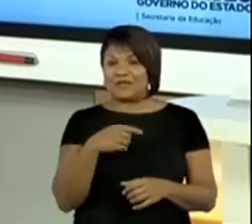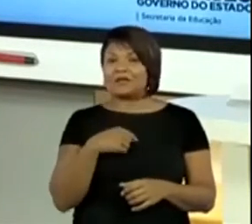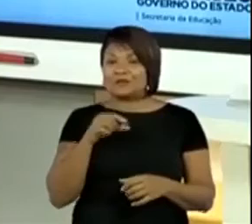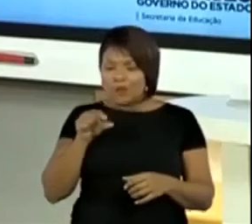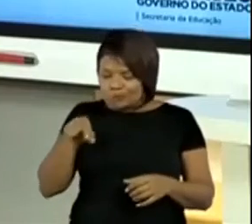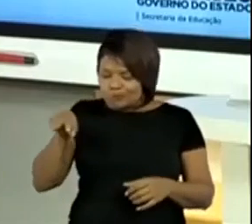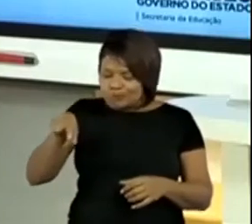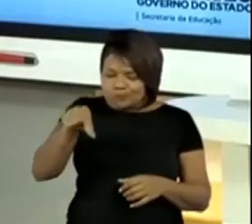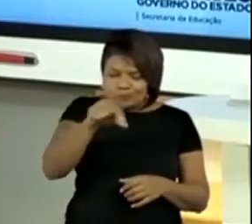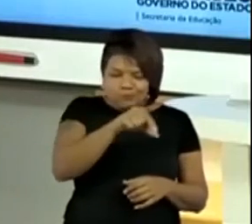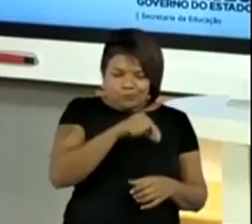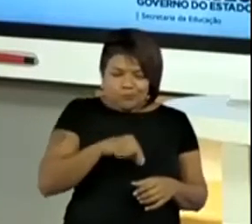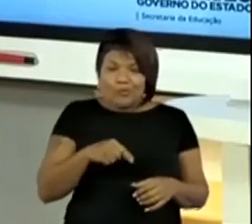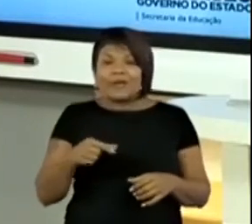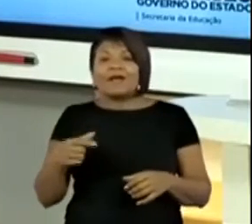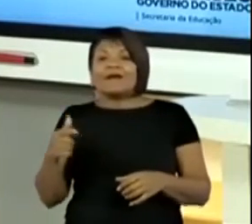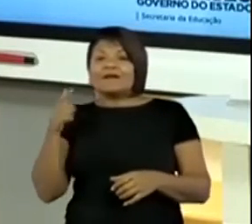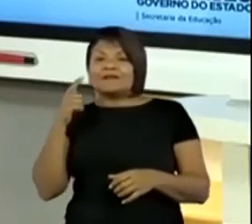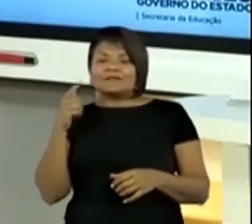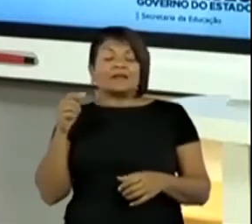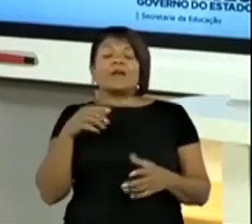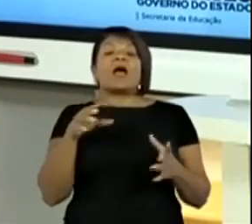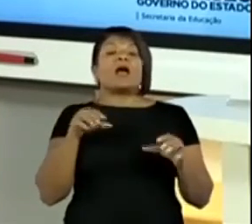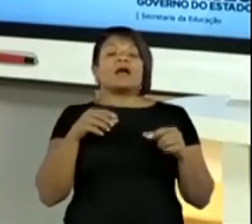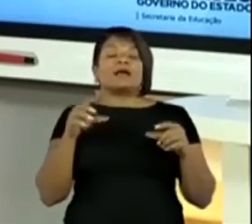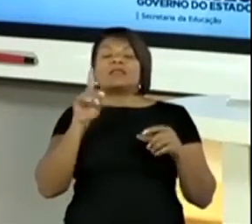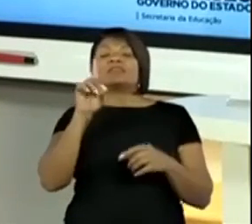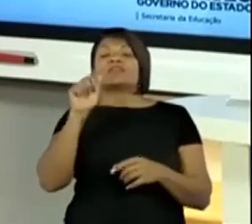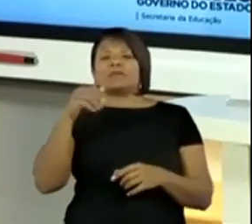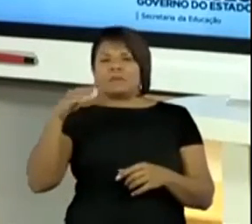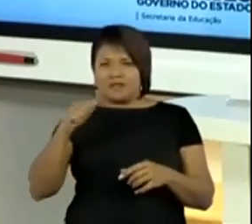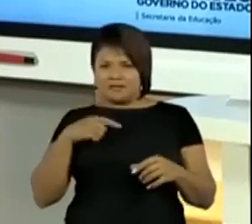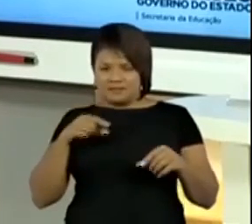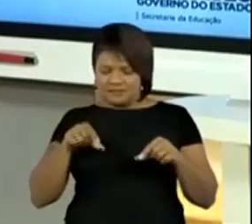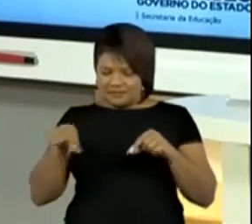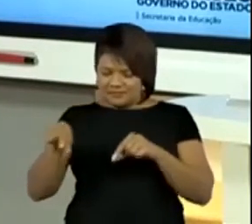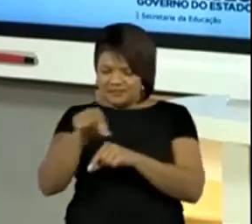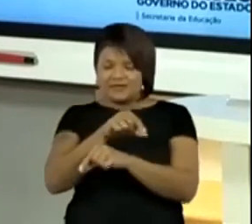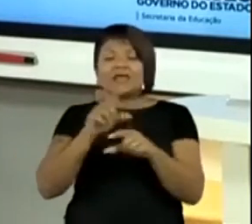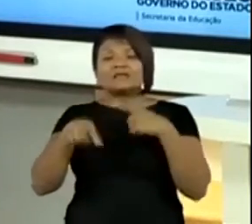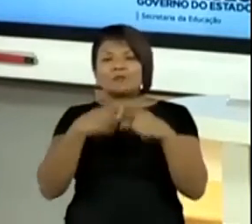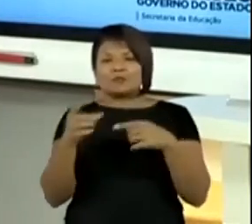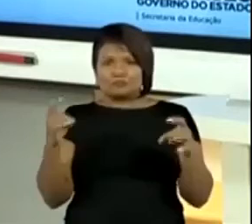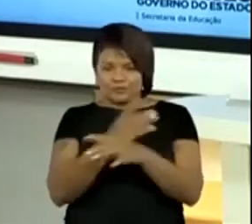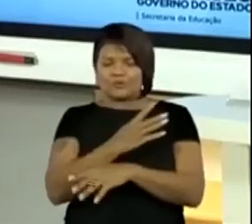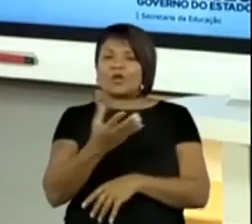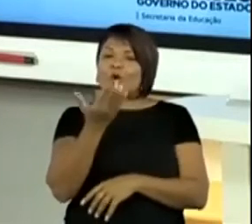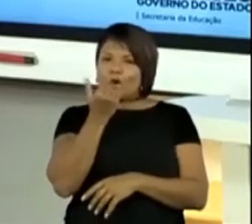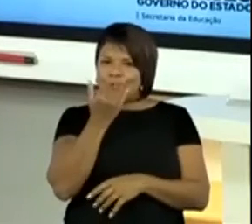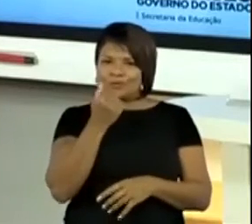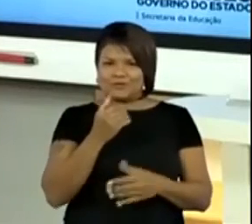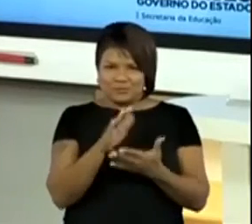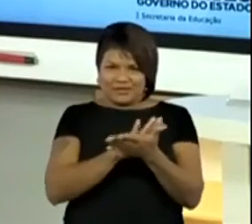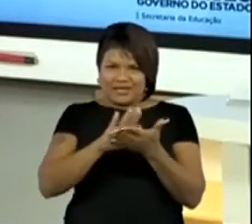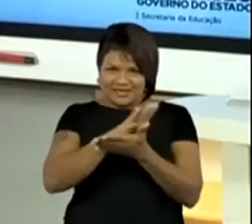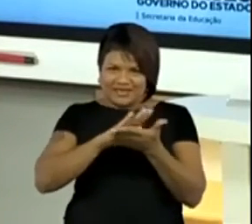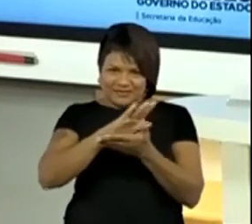brigadeiro e depois... O jogo da velha não dama, né? Quando eu jogasse, comia o brigadeiro. Essa é boa, né?